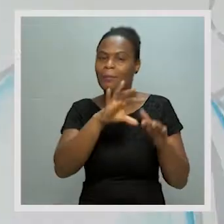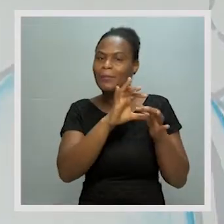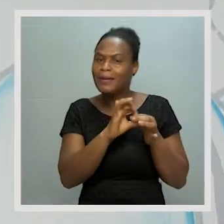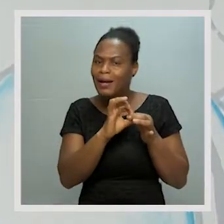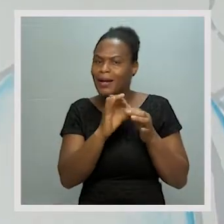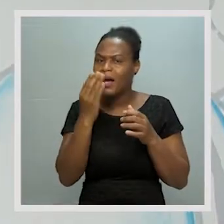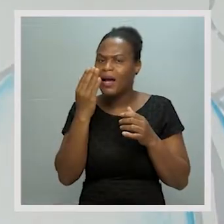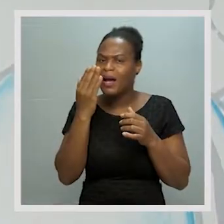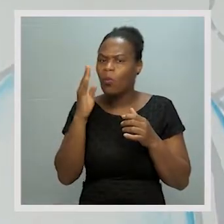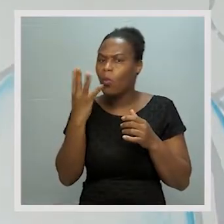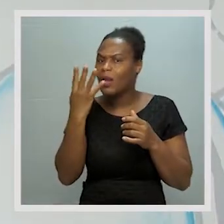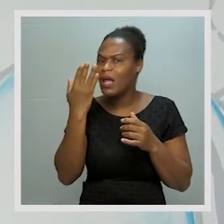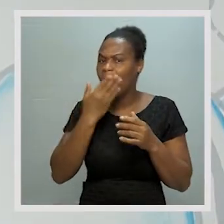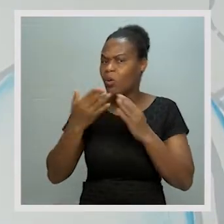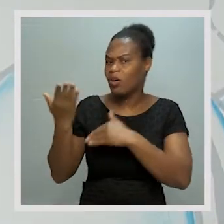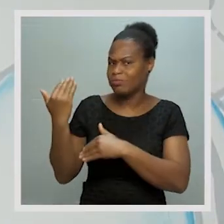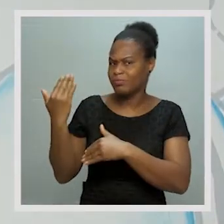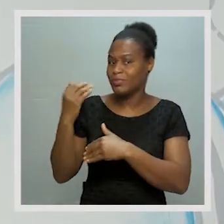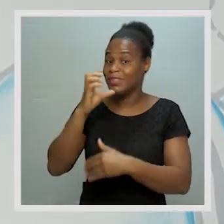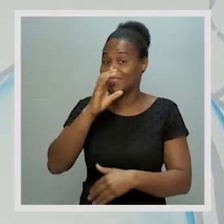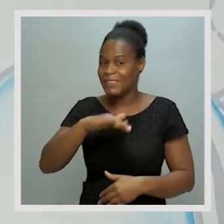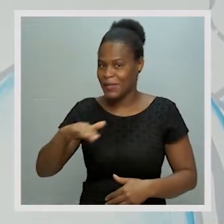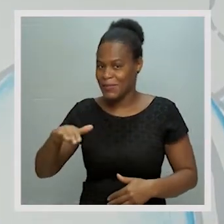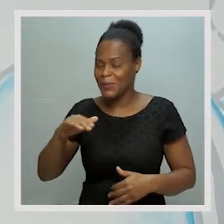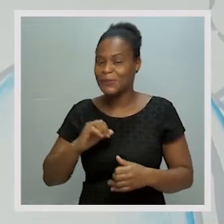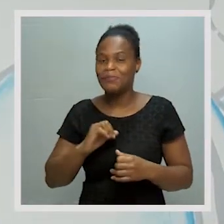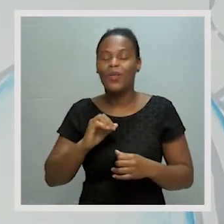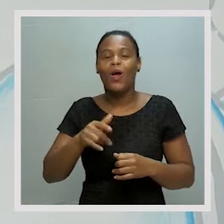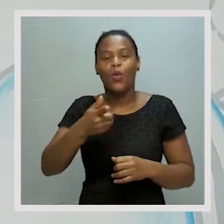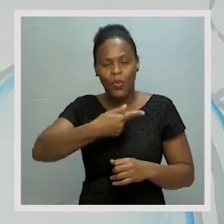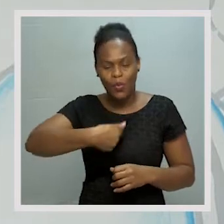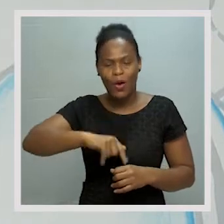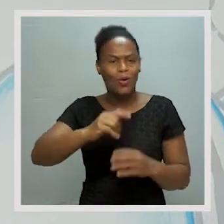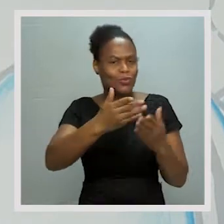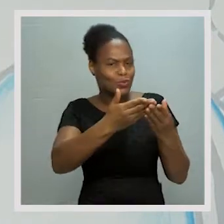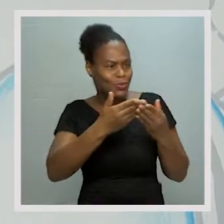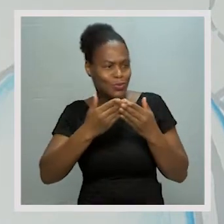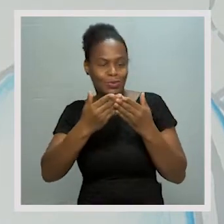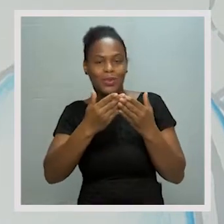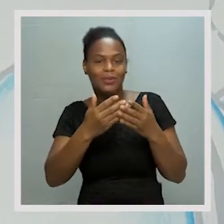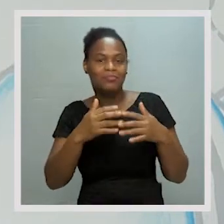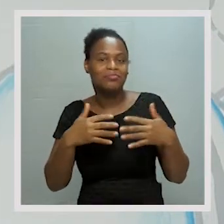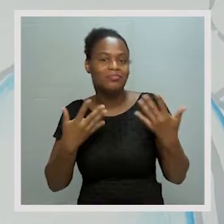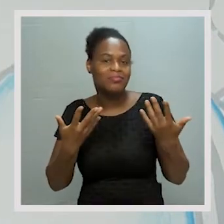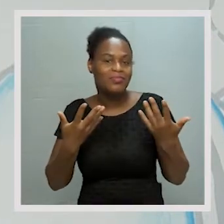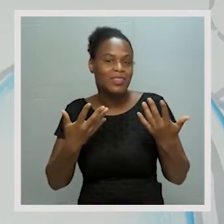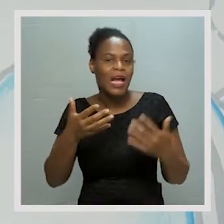está ligada à quarta aula de Ciências Integradas, onde nós estudamos